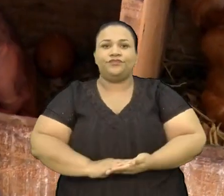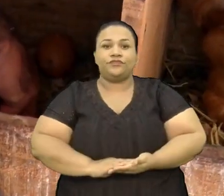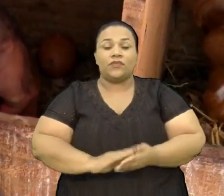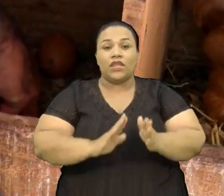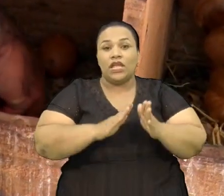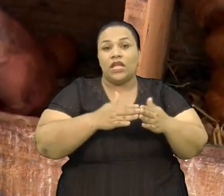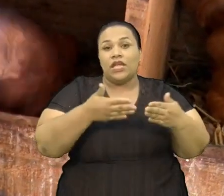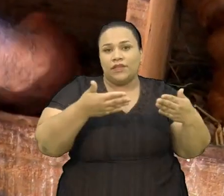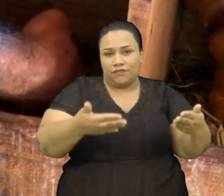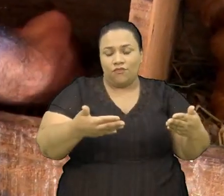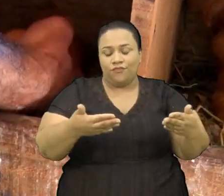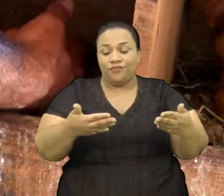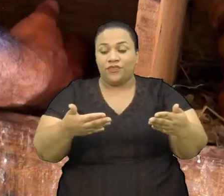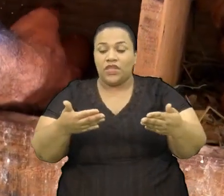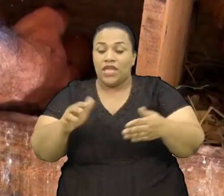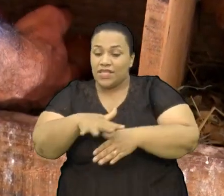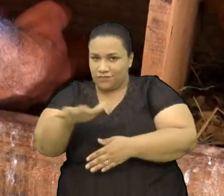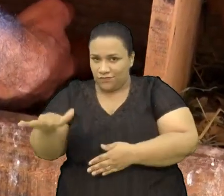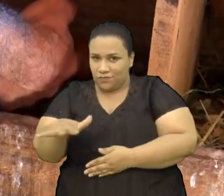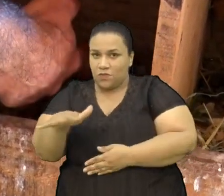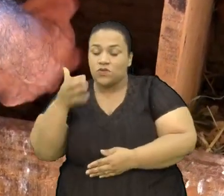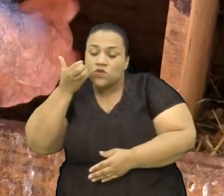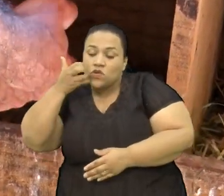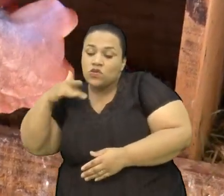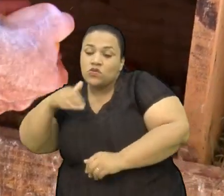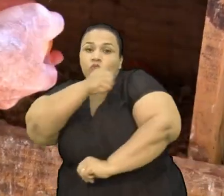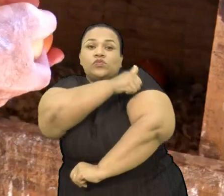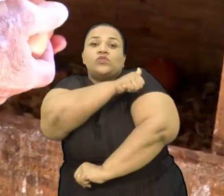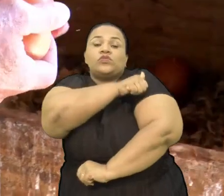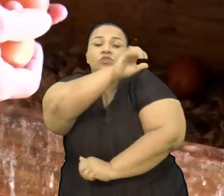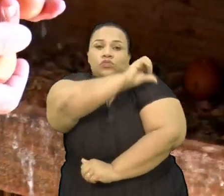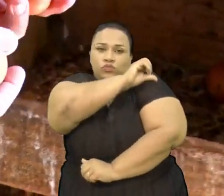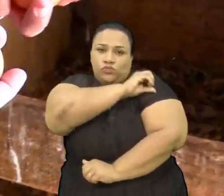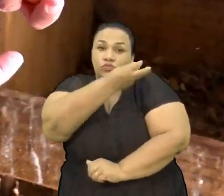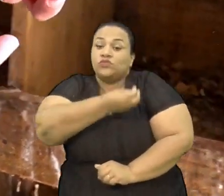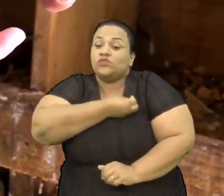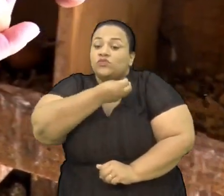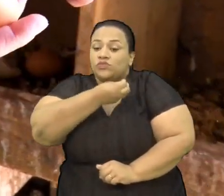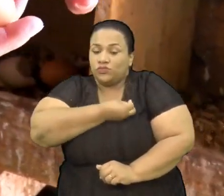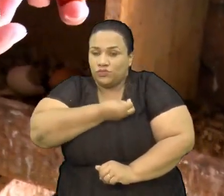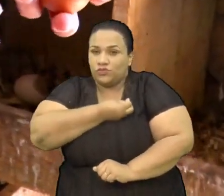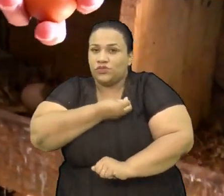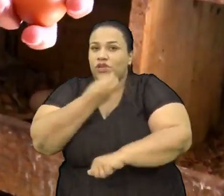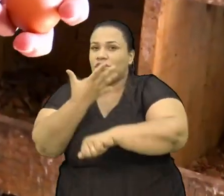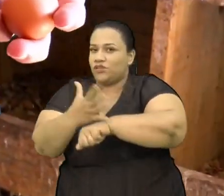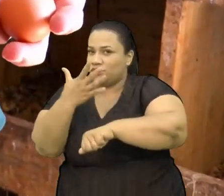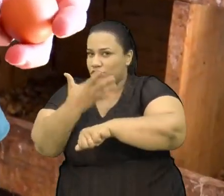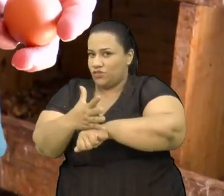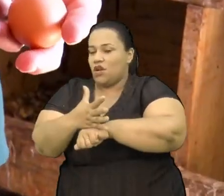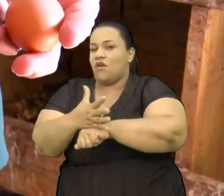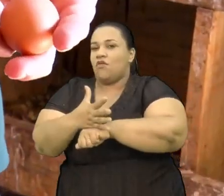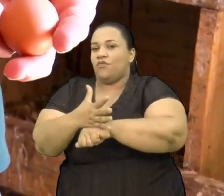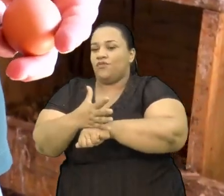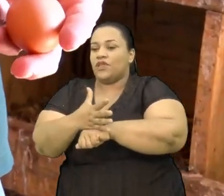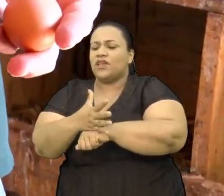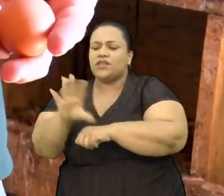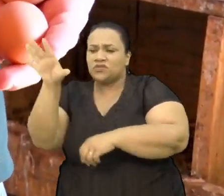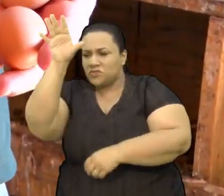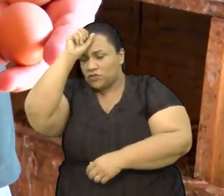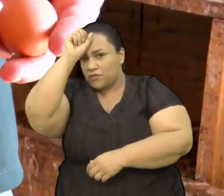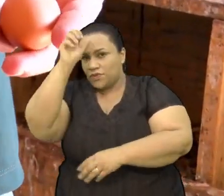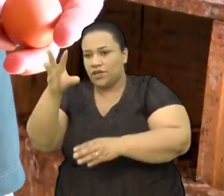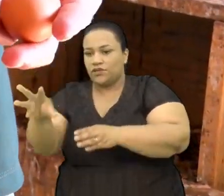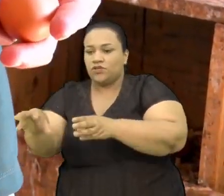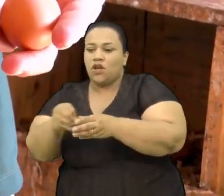Além das crianças Do primeiro ano Ao nono ano Participarem deles Eles não só aprendem A coleta Dos